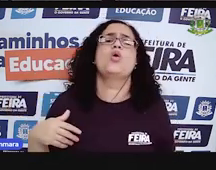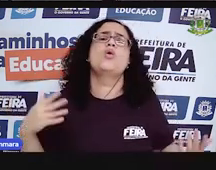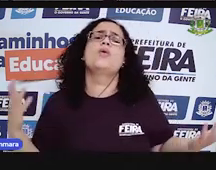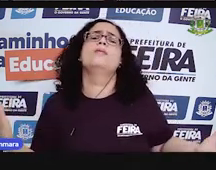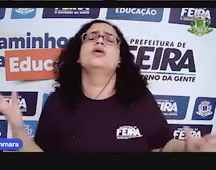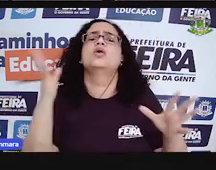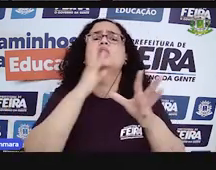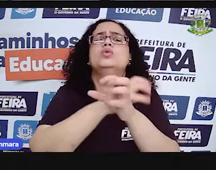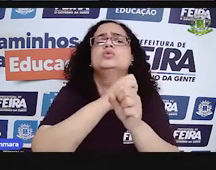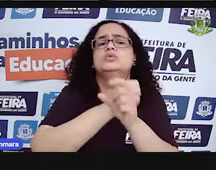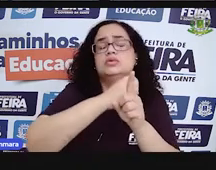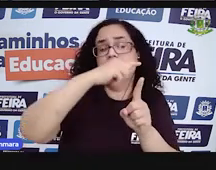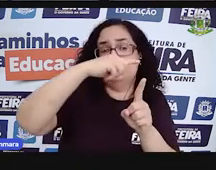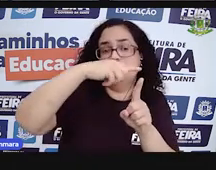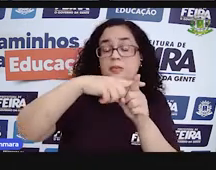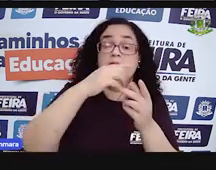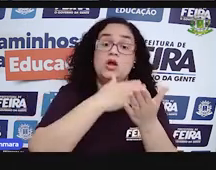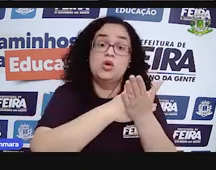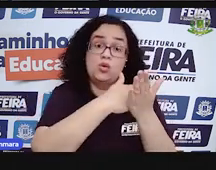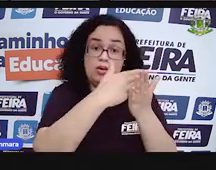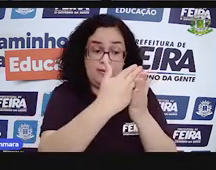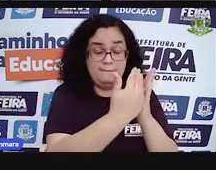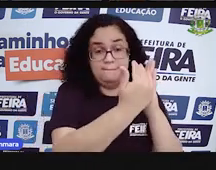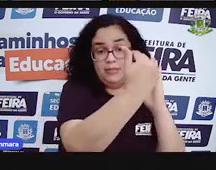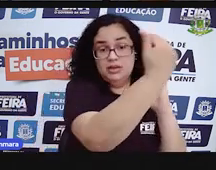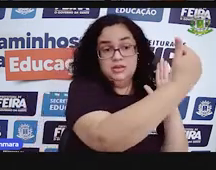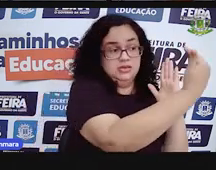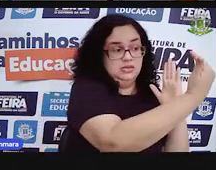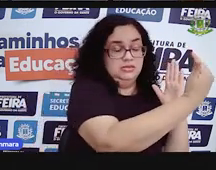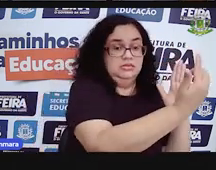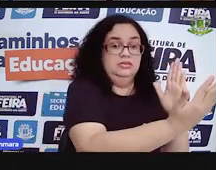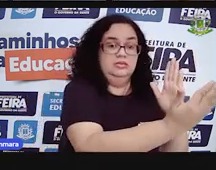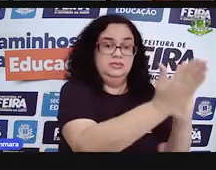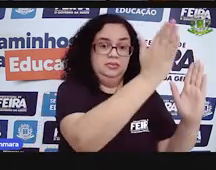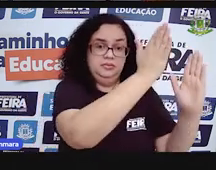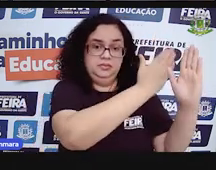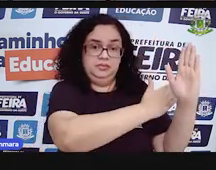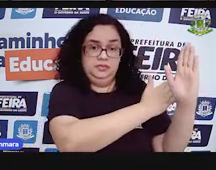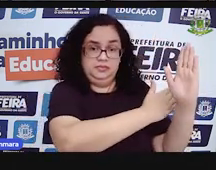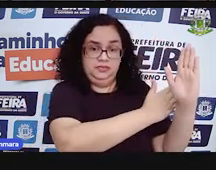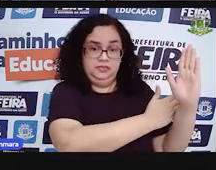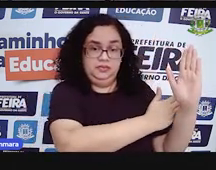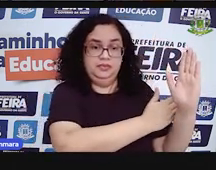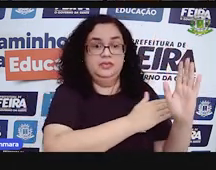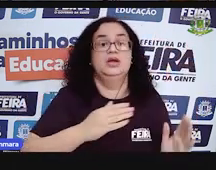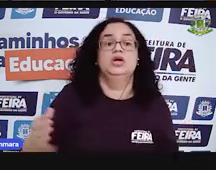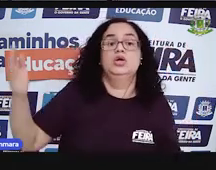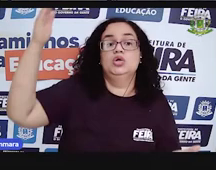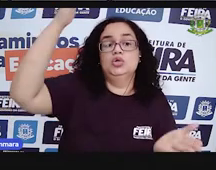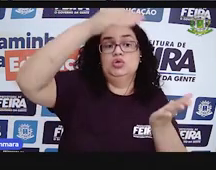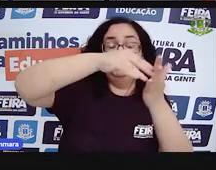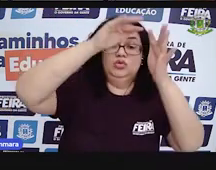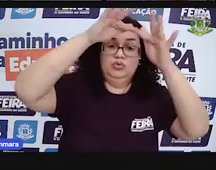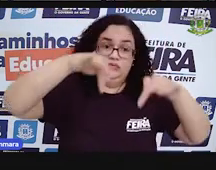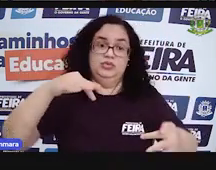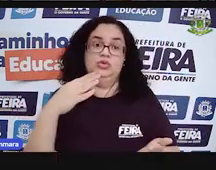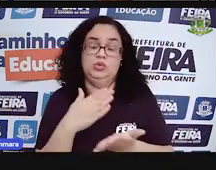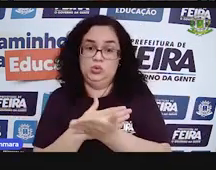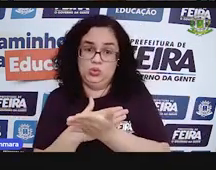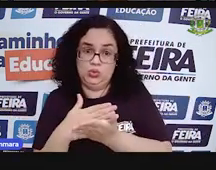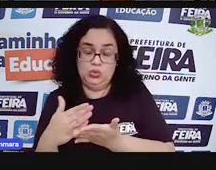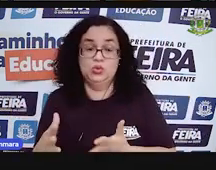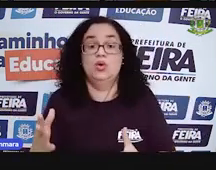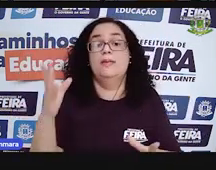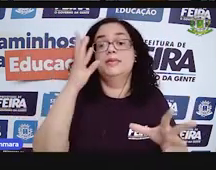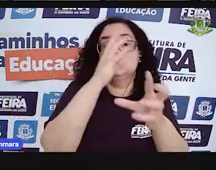faz conta de mais? A gente começa com os números da direita para a esquerda, né, do final para o começo. A gente começa